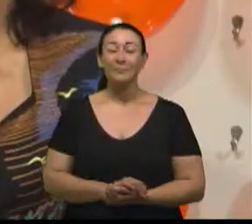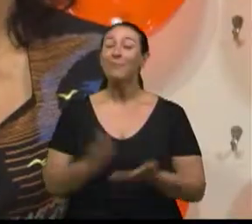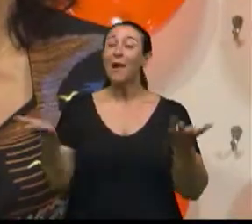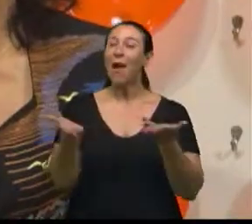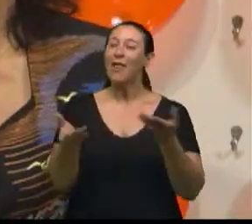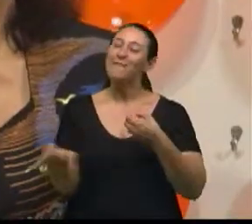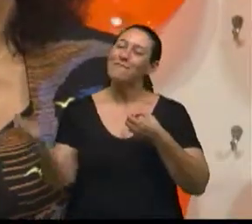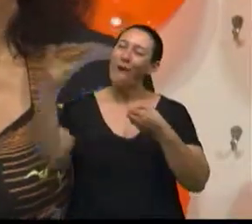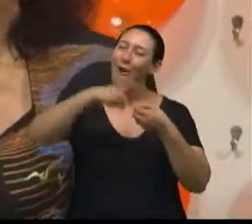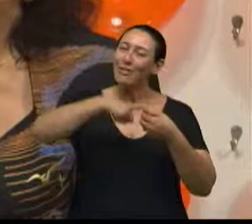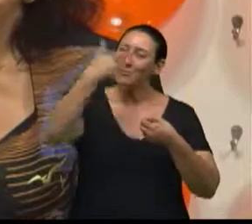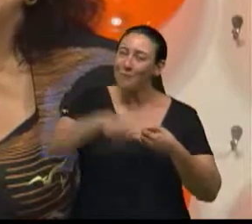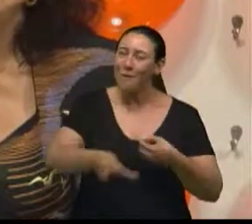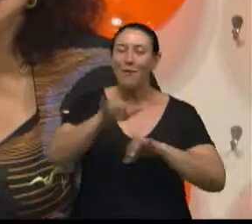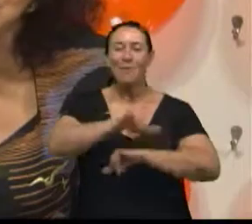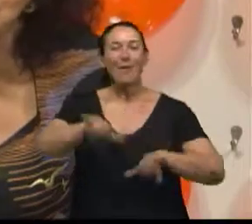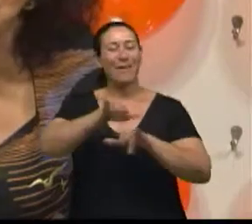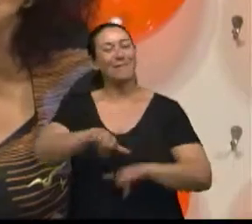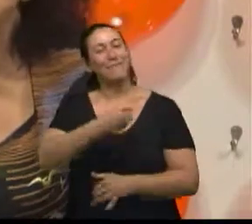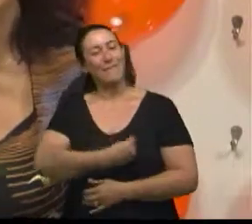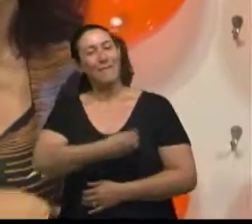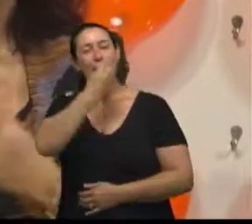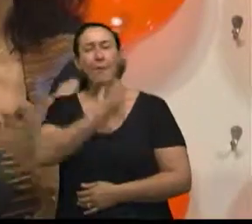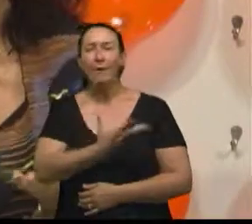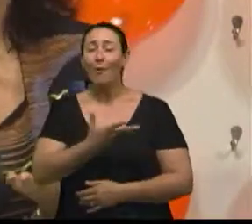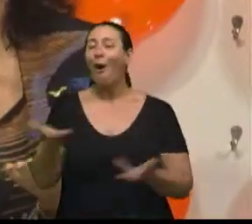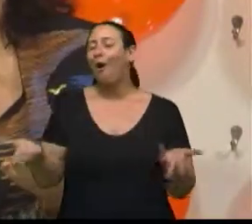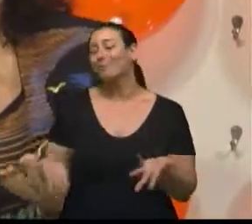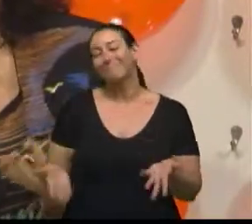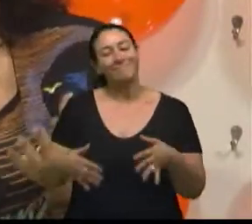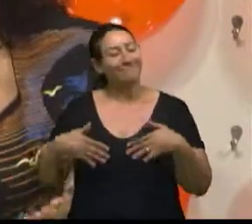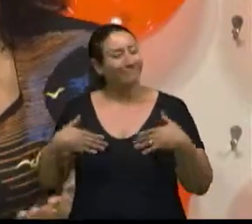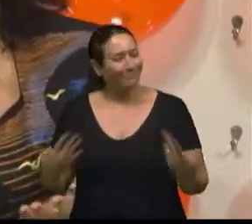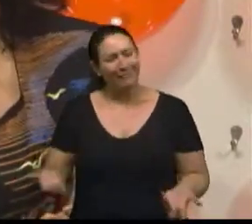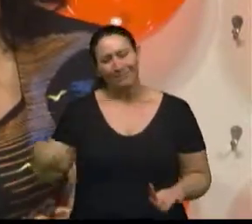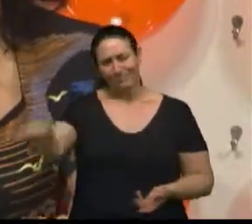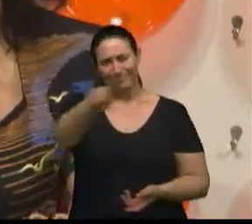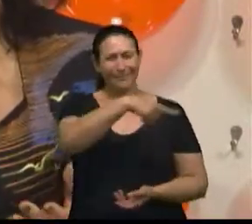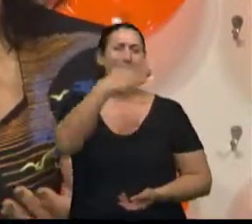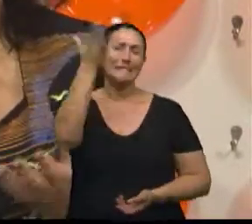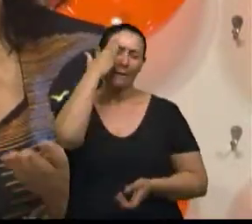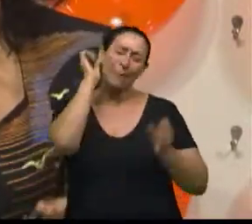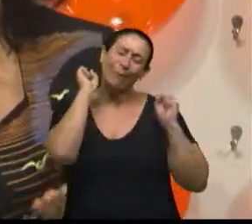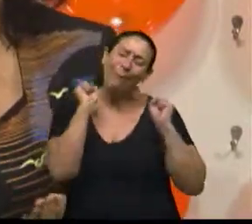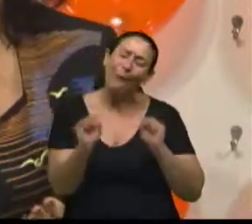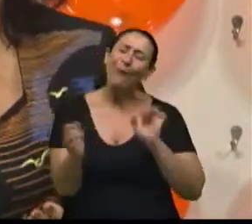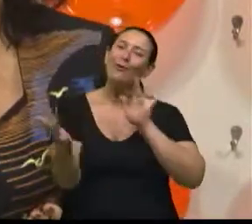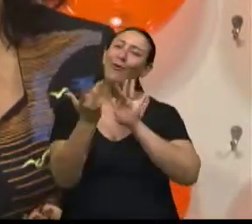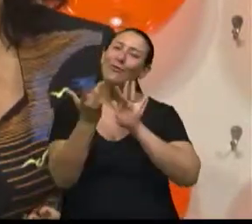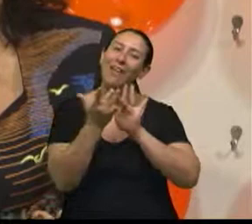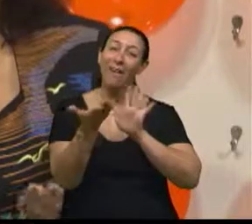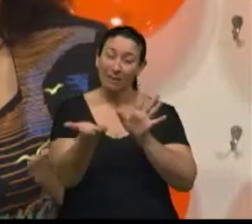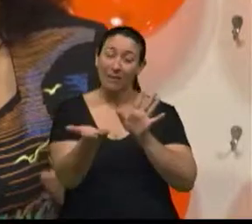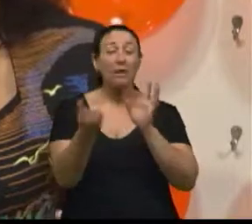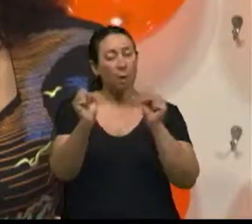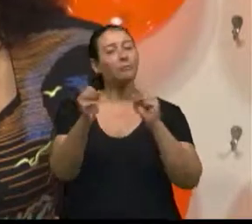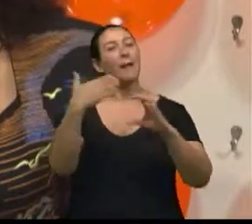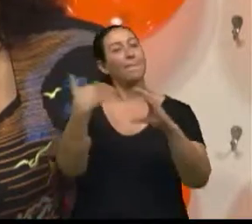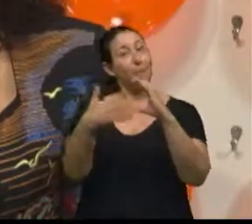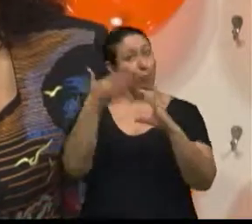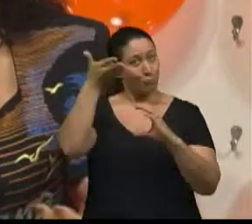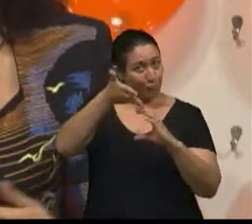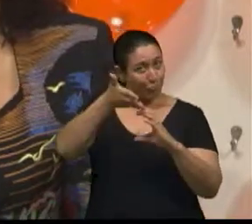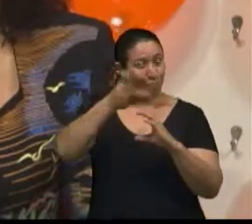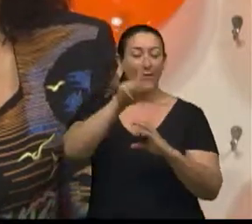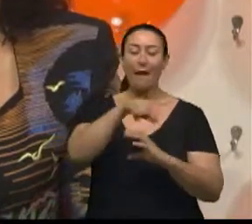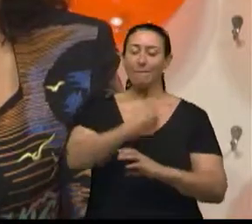Estamos de volta com o nosso Viva Bem de hoje. E, claro, você sabe que pode ter uma conexão direta com a gente através do nosso